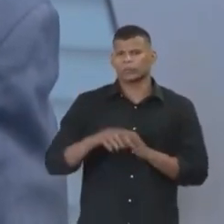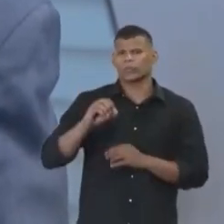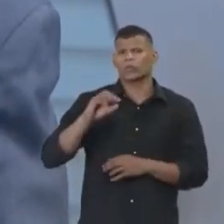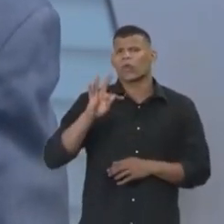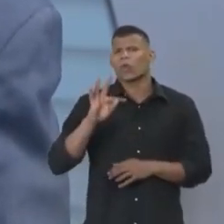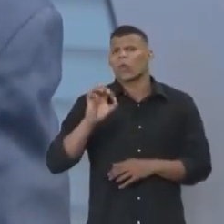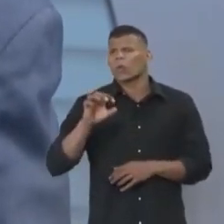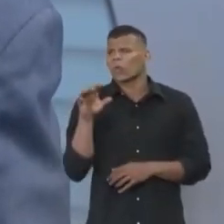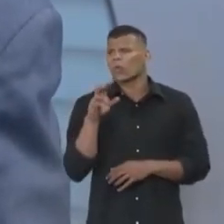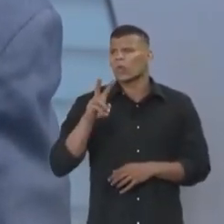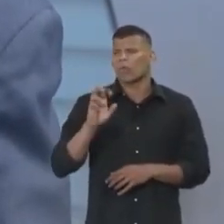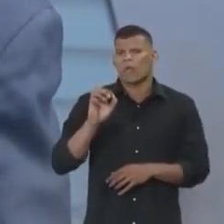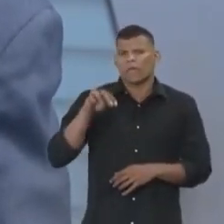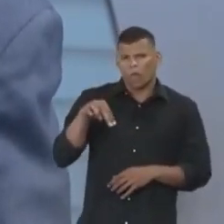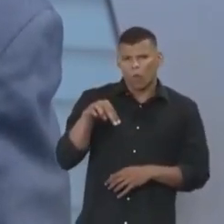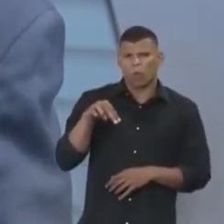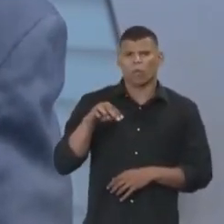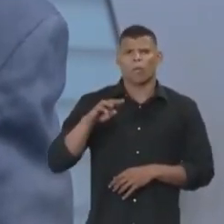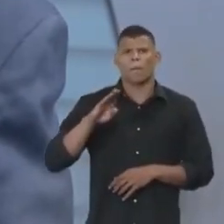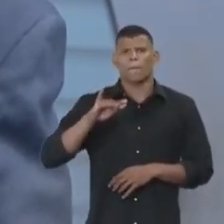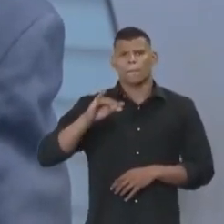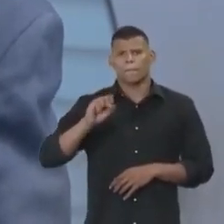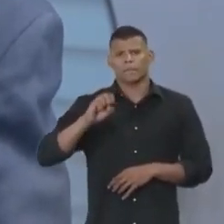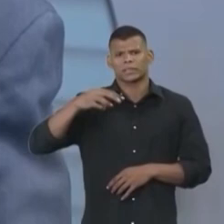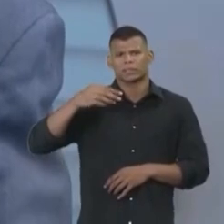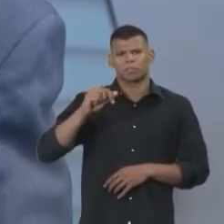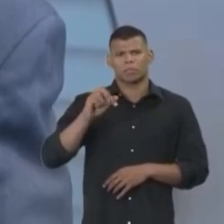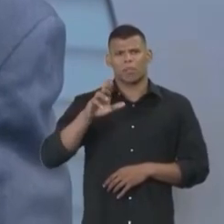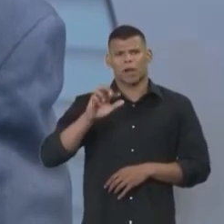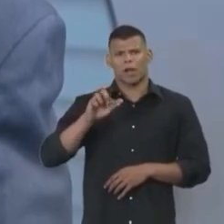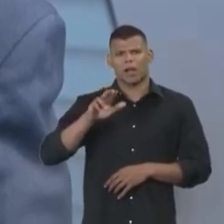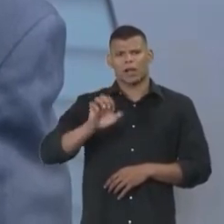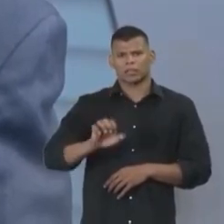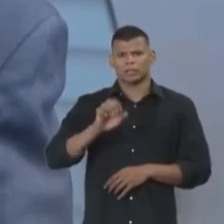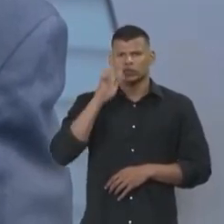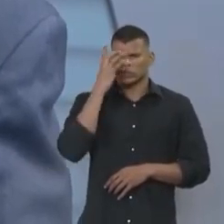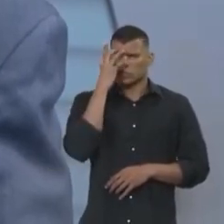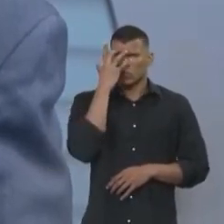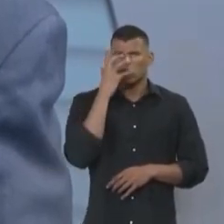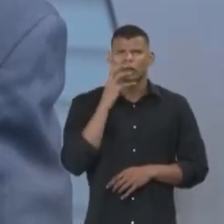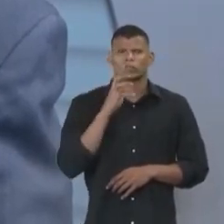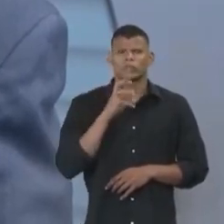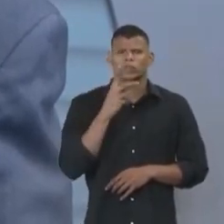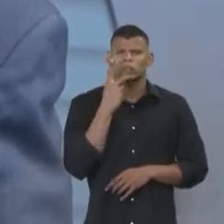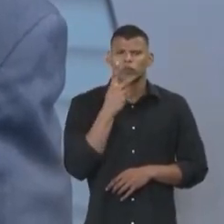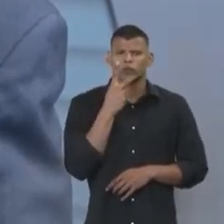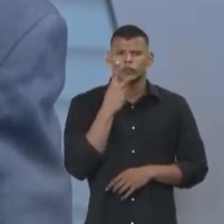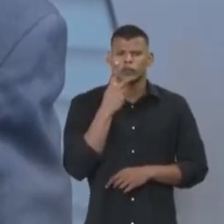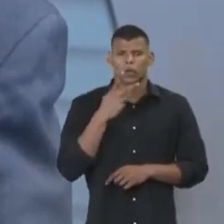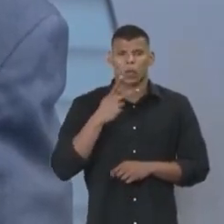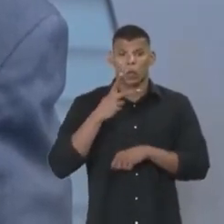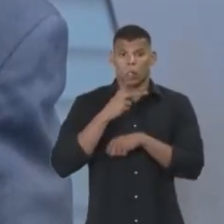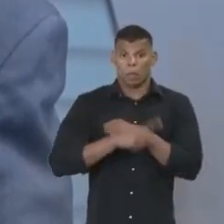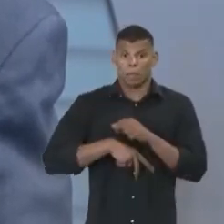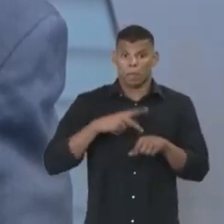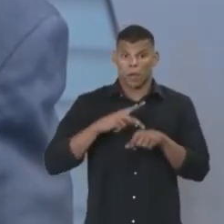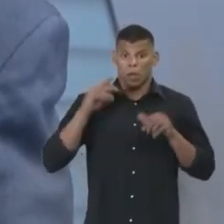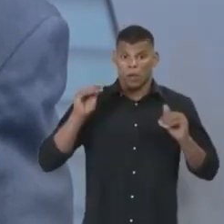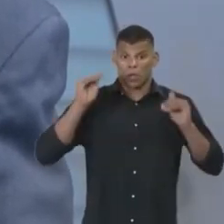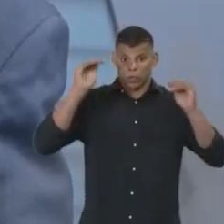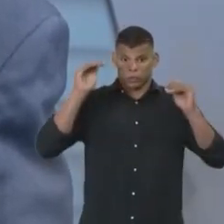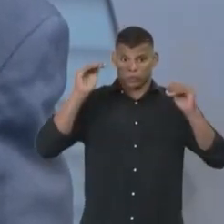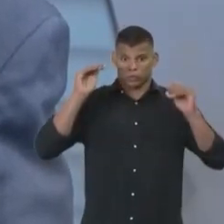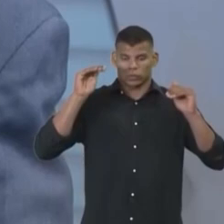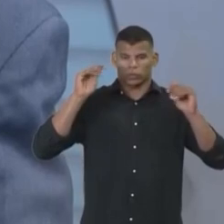tem uma frase que eu acho lapidada, sincera aqui, ele disse o seguinte, uma grande nação pode ser construída